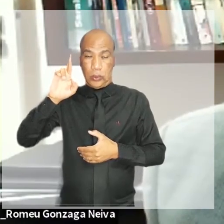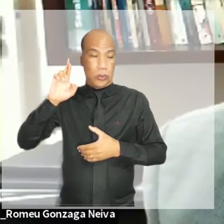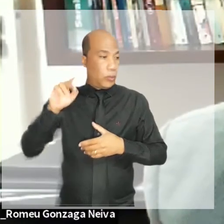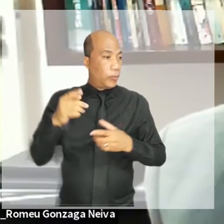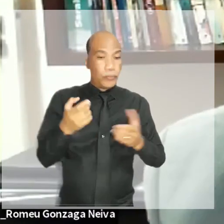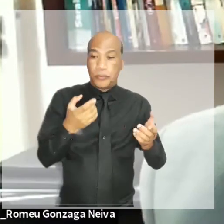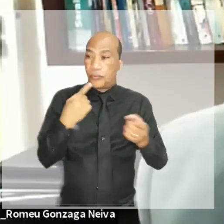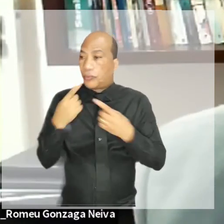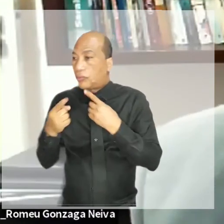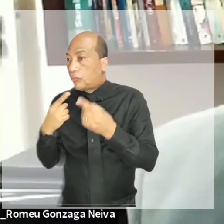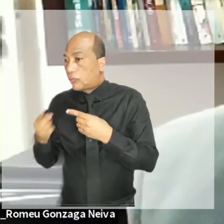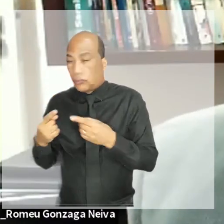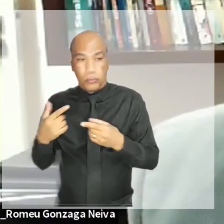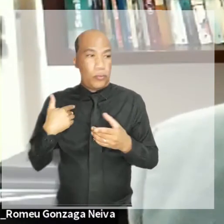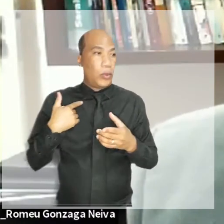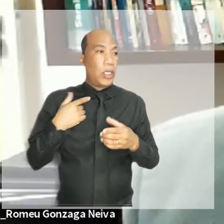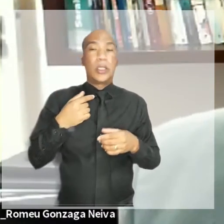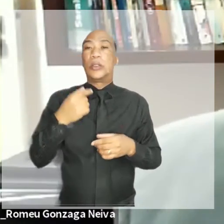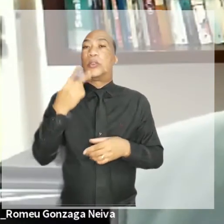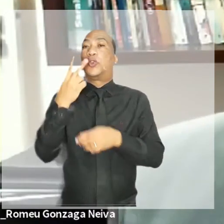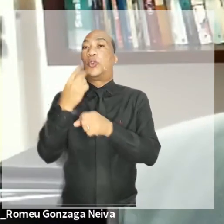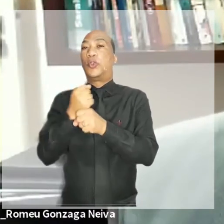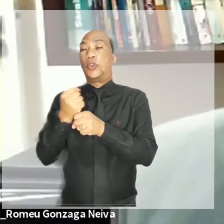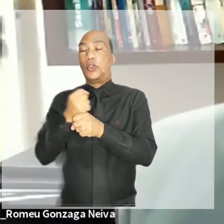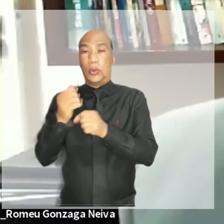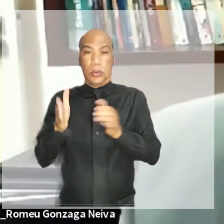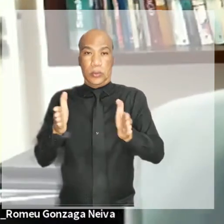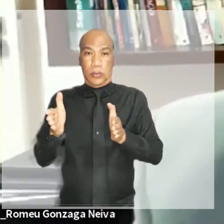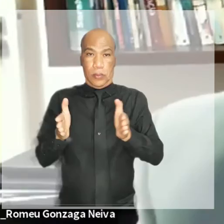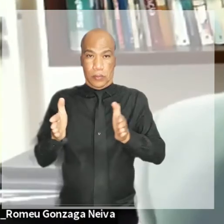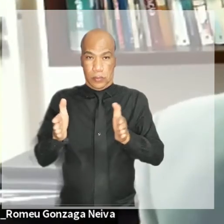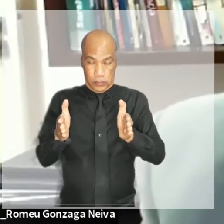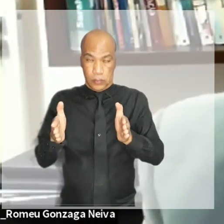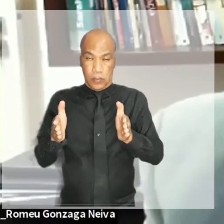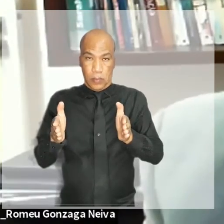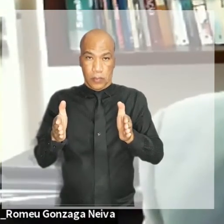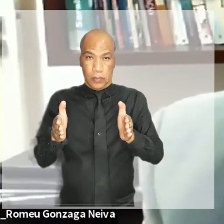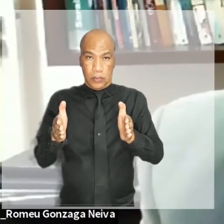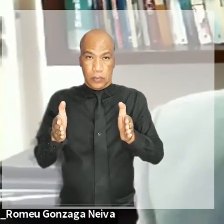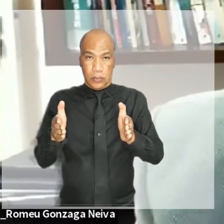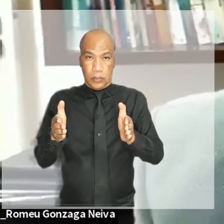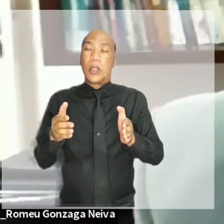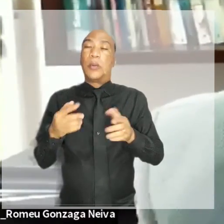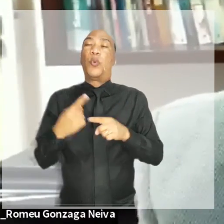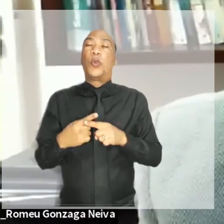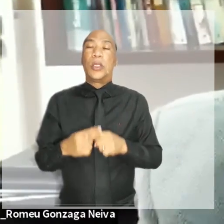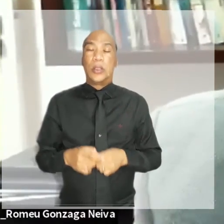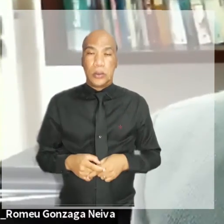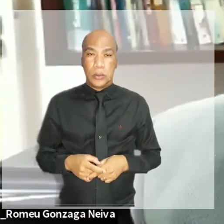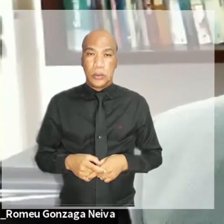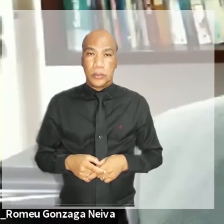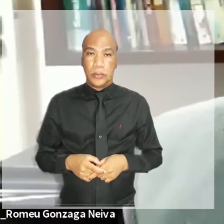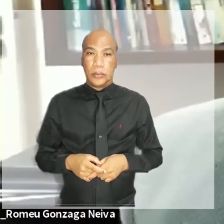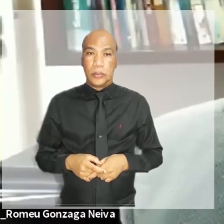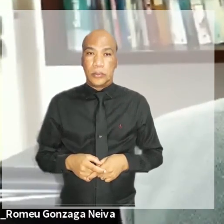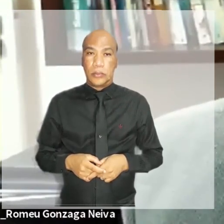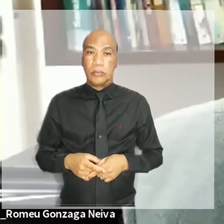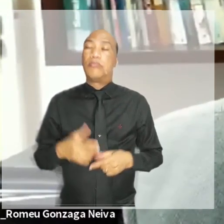está em decorrência para que efetivamente